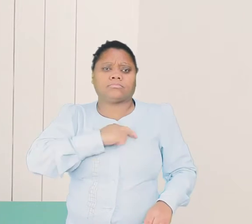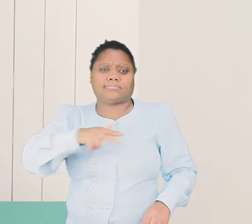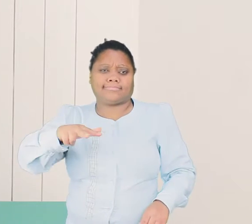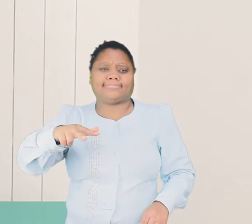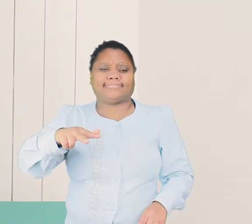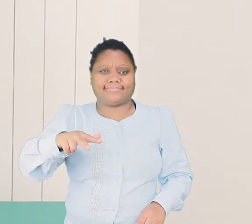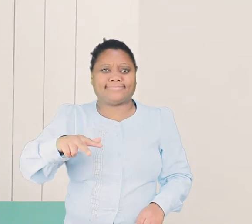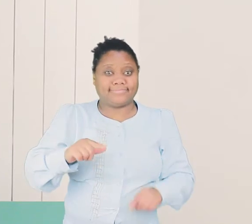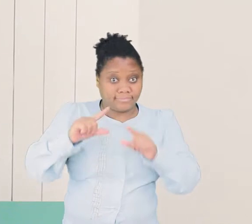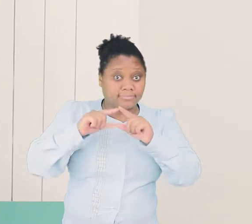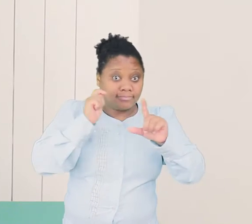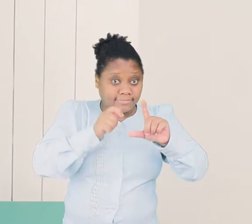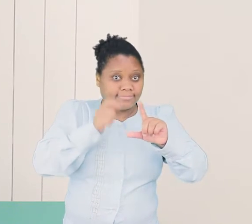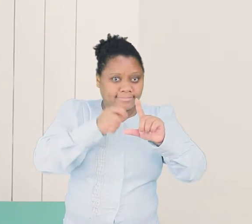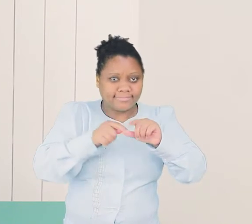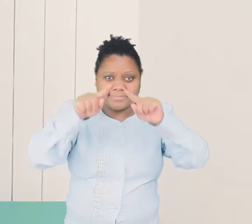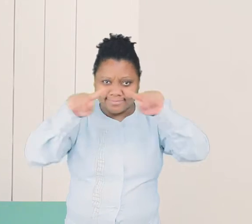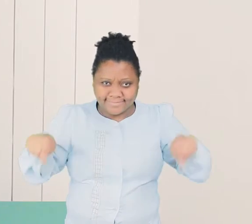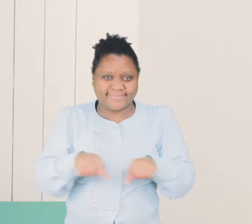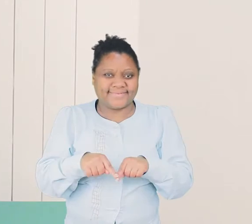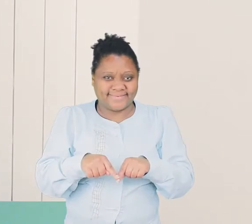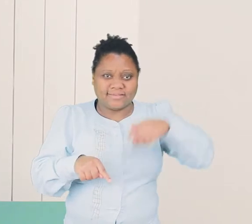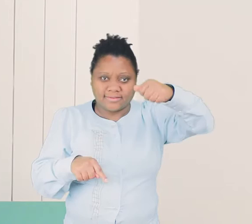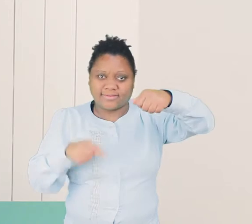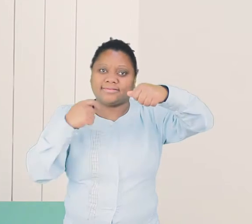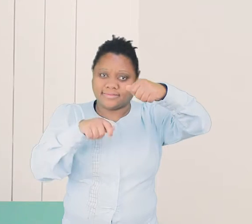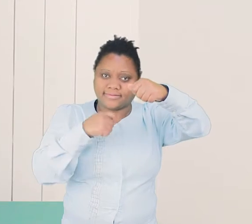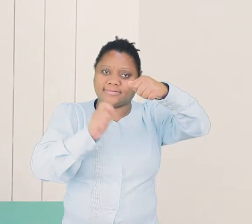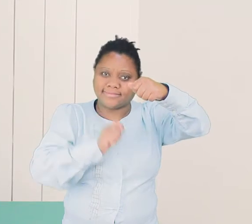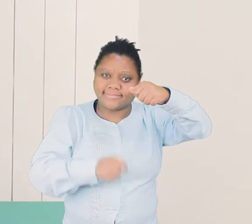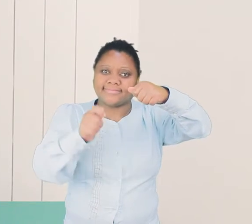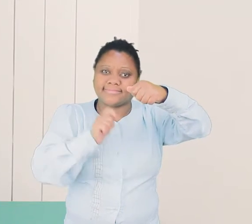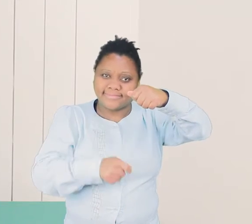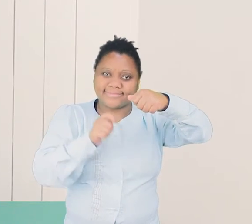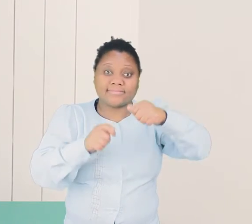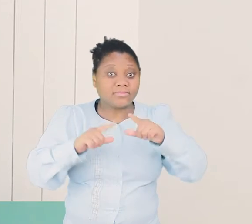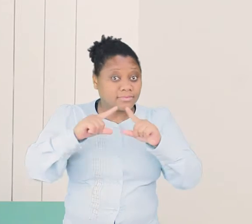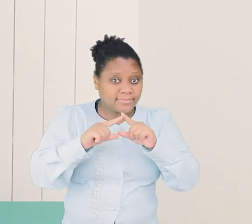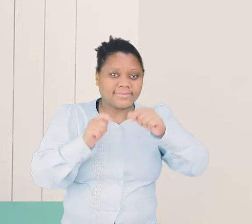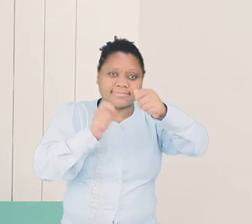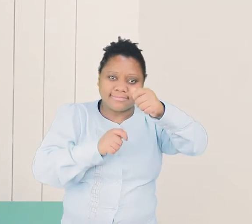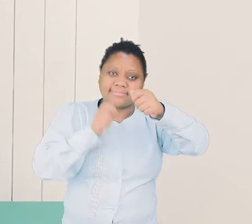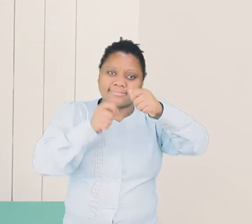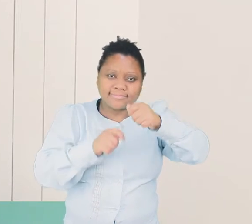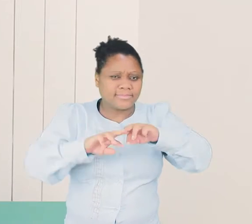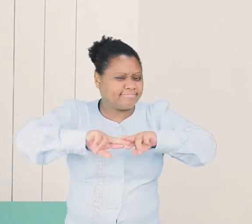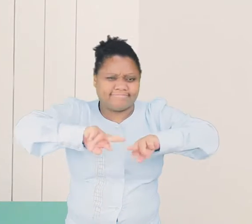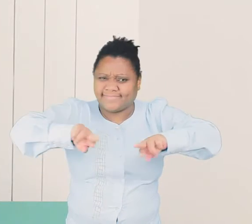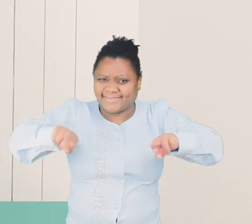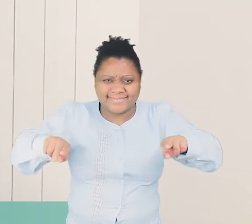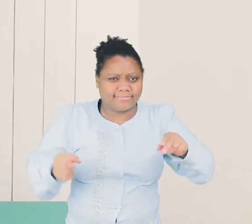portugueses, também conhecido como Ferrinho, Quindim ou Tengo Lengo. O triângulo está